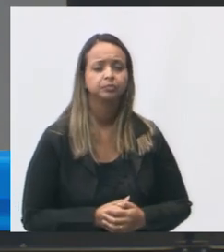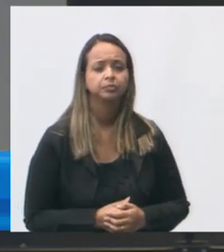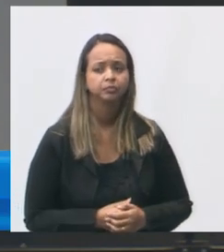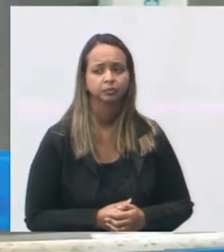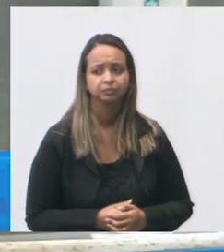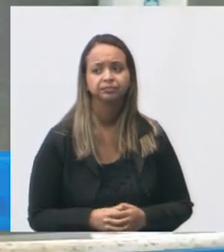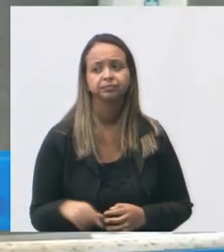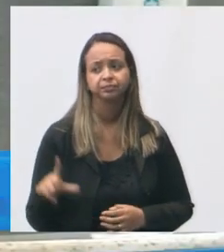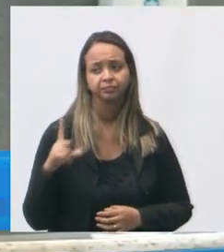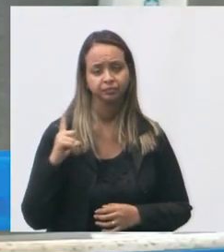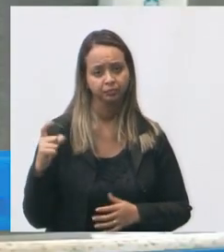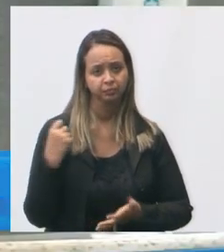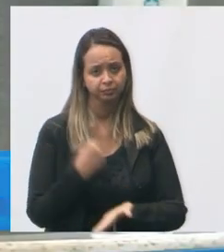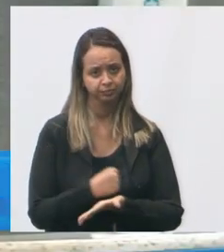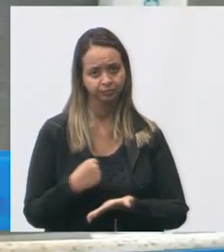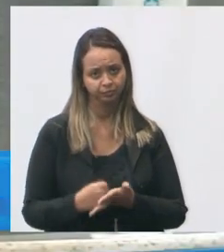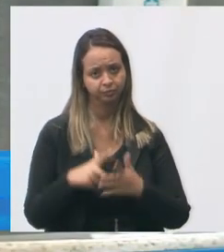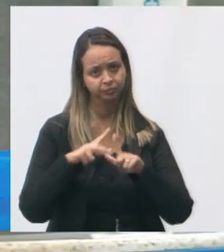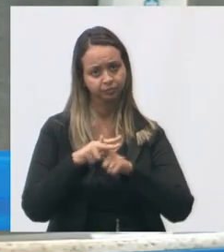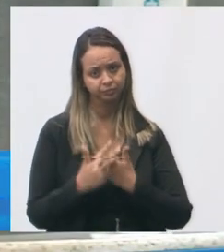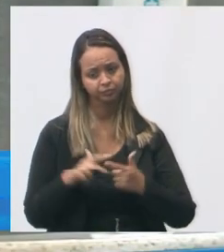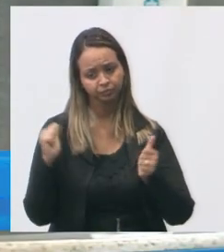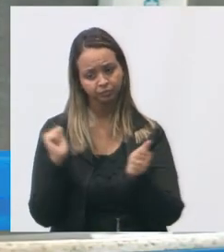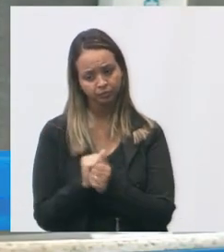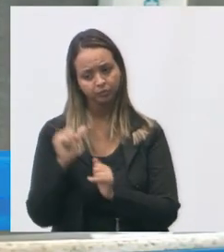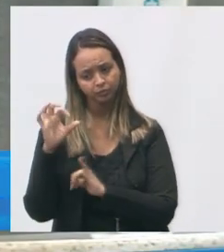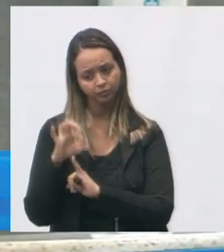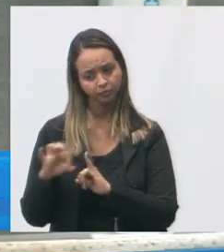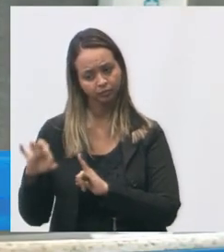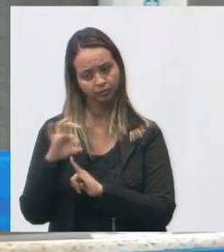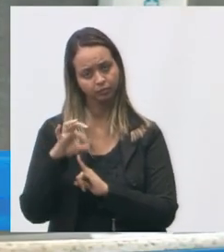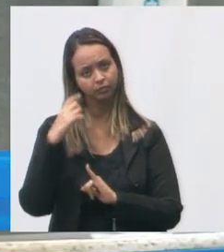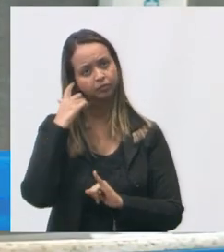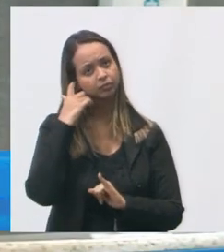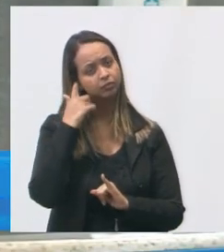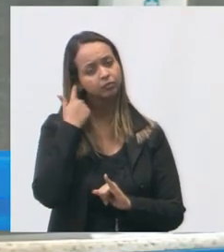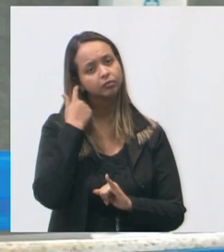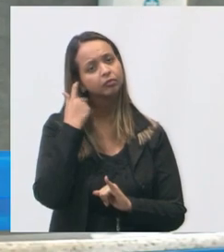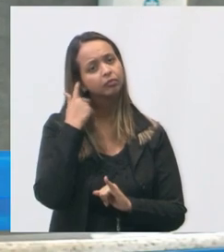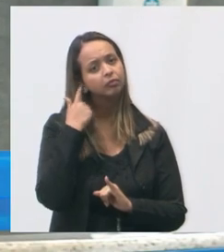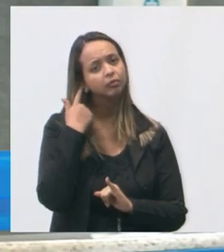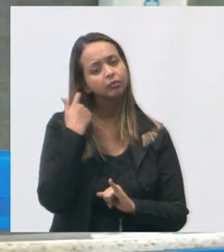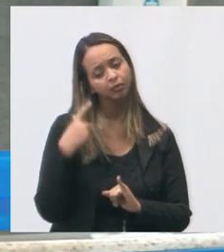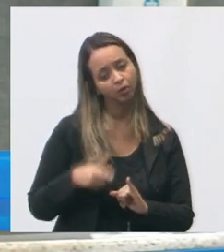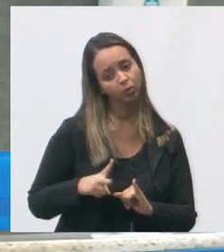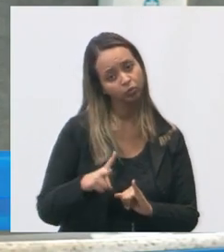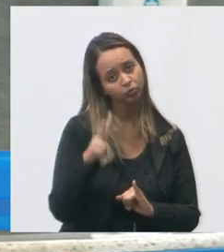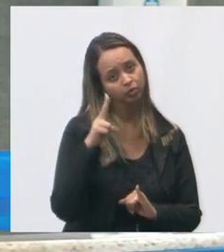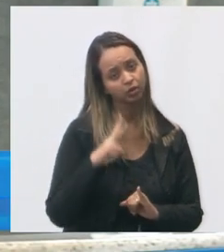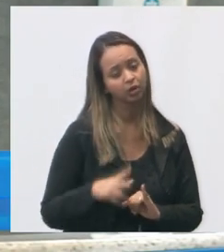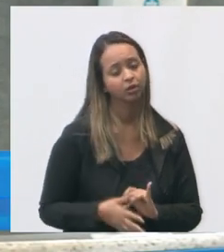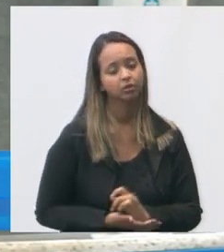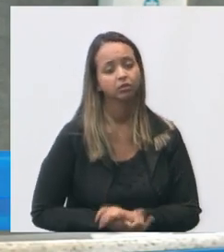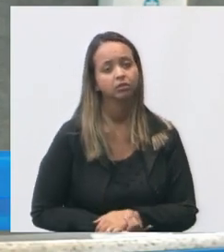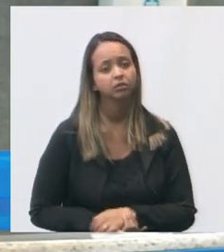possui um contrato de manutenção vigente com IFES então para manter a estrutura ali que está ociosa reforma de